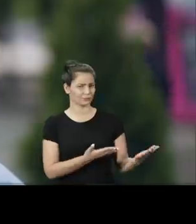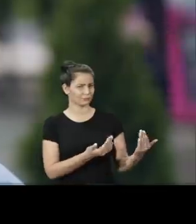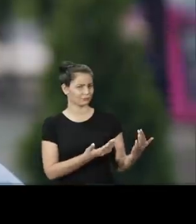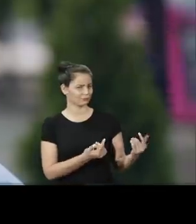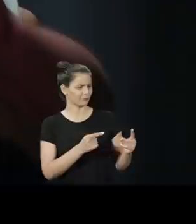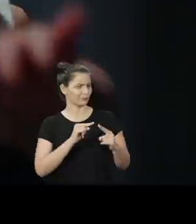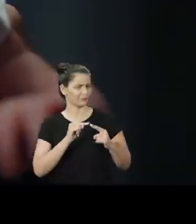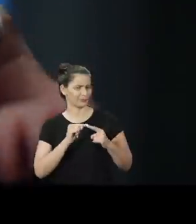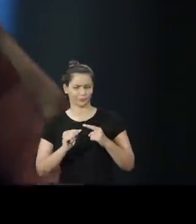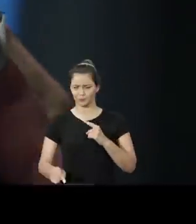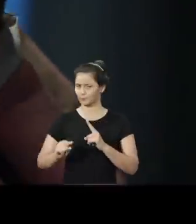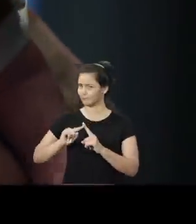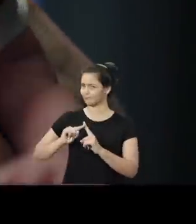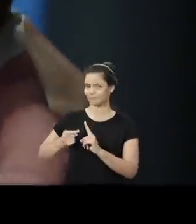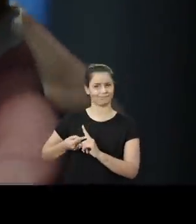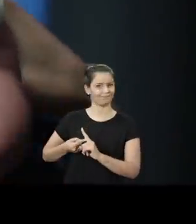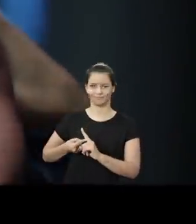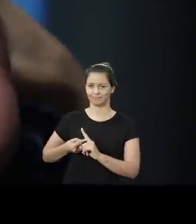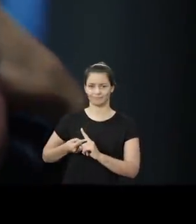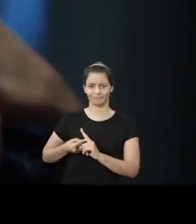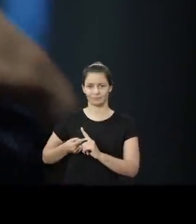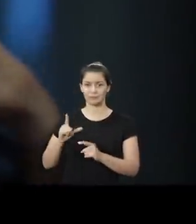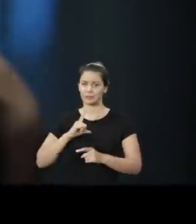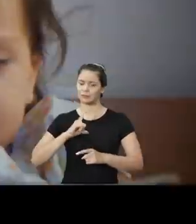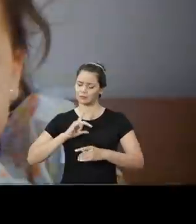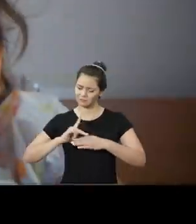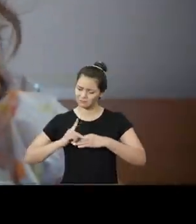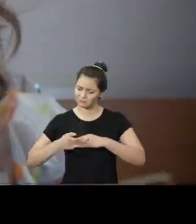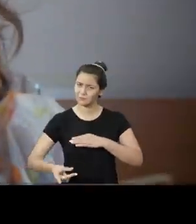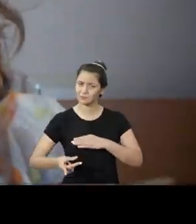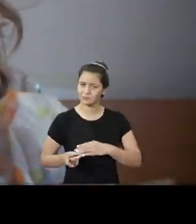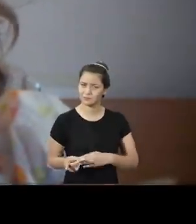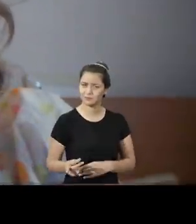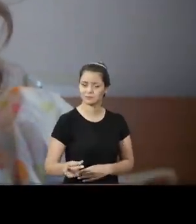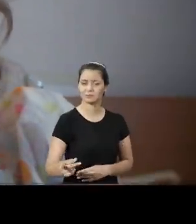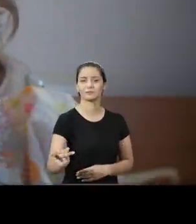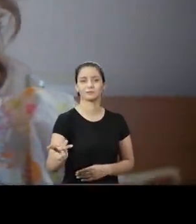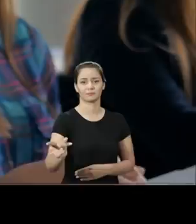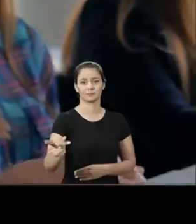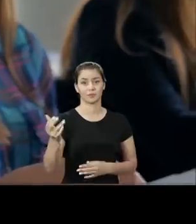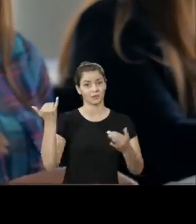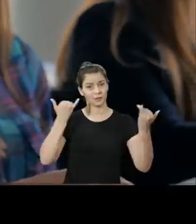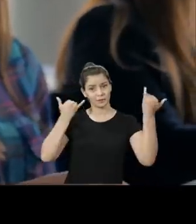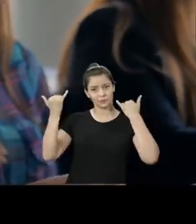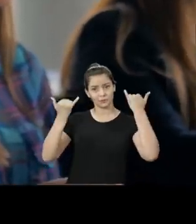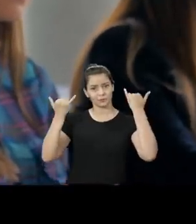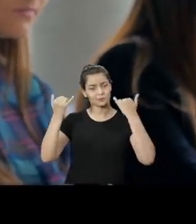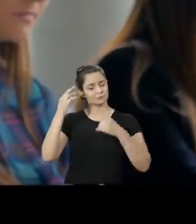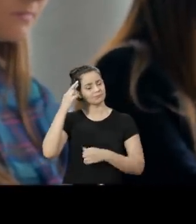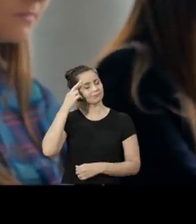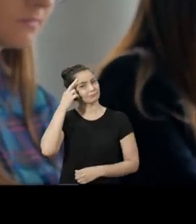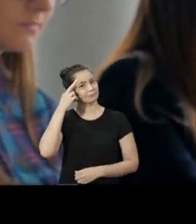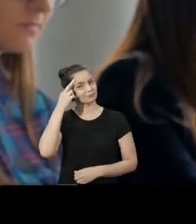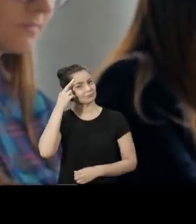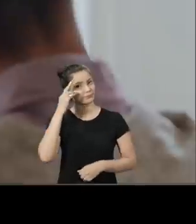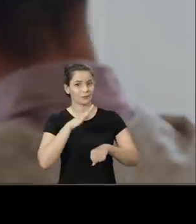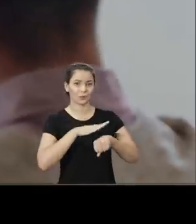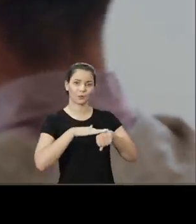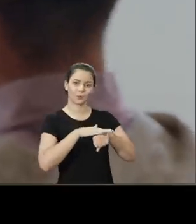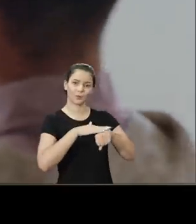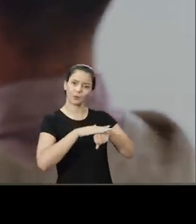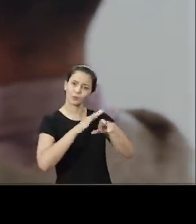Gravidez não combina com a adolescência e traz consequências para toda a vida. Informe-se, reflita,